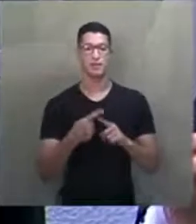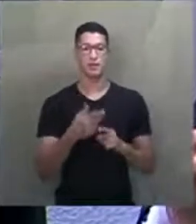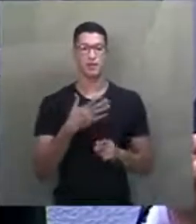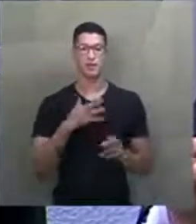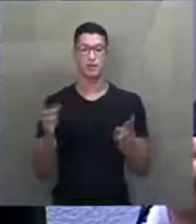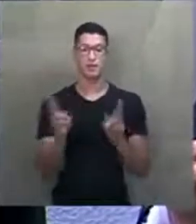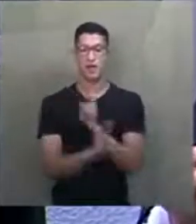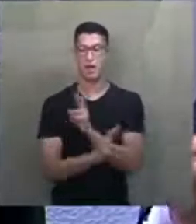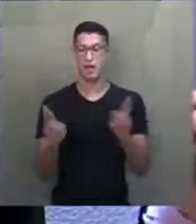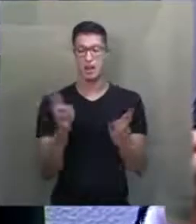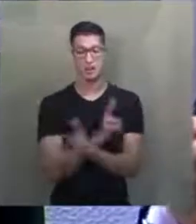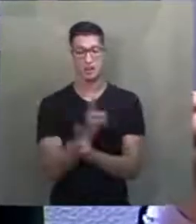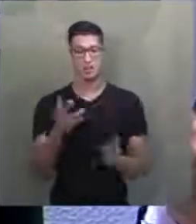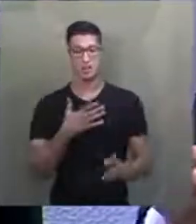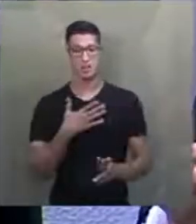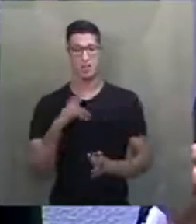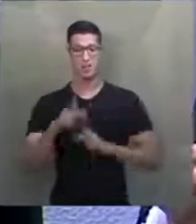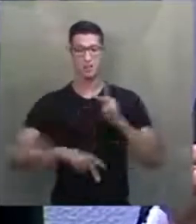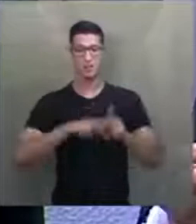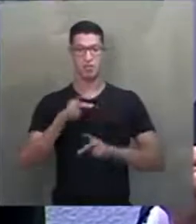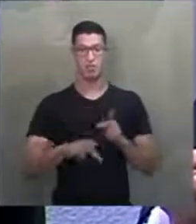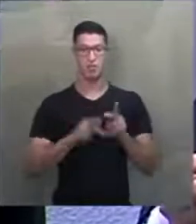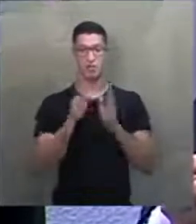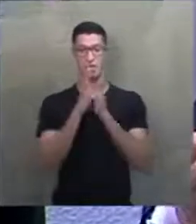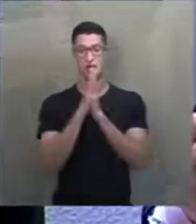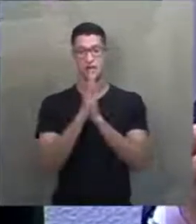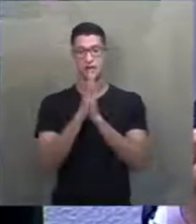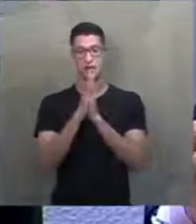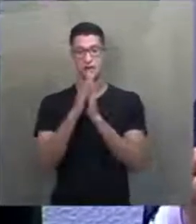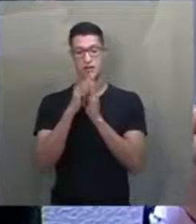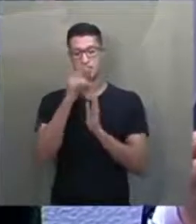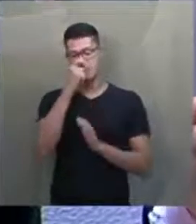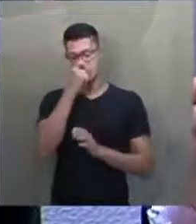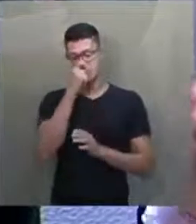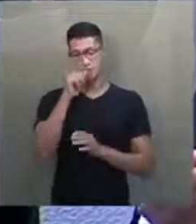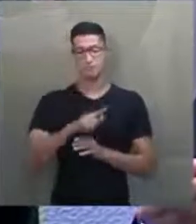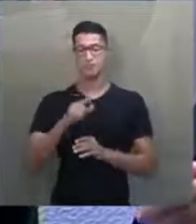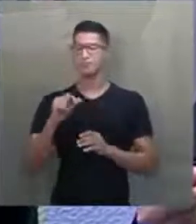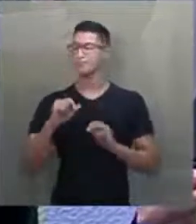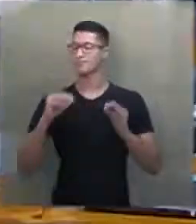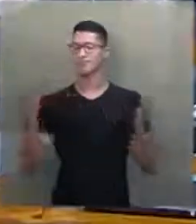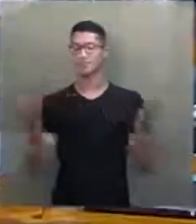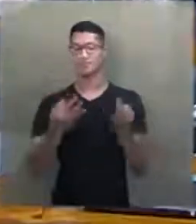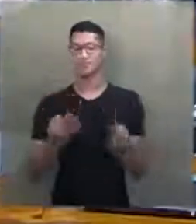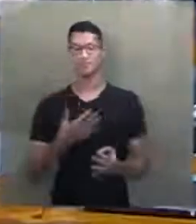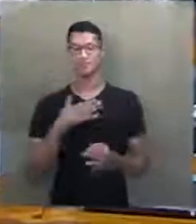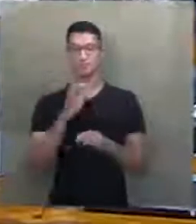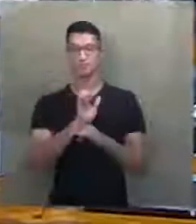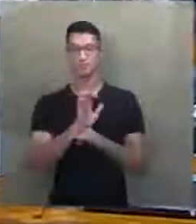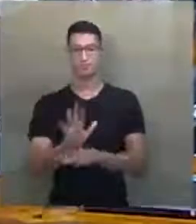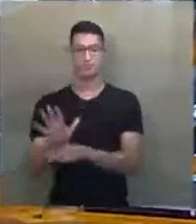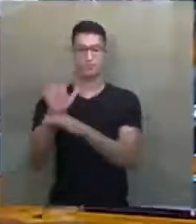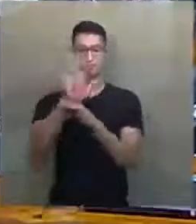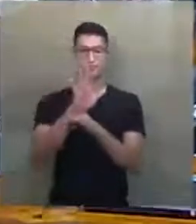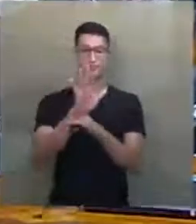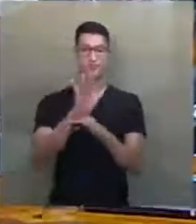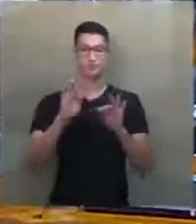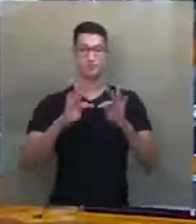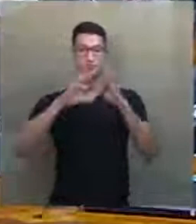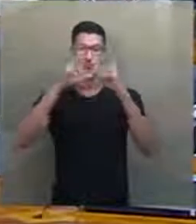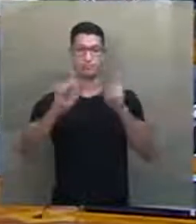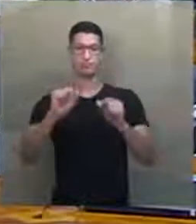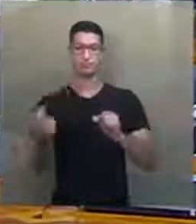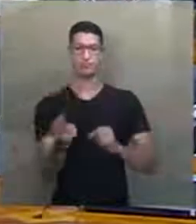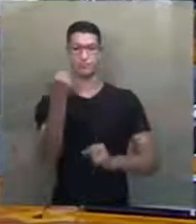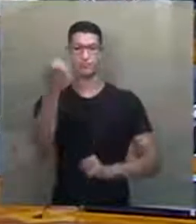relação com o povo evangélico, ela é extraordinária no meu Estado. Todos os